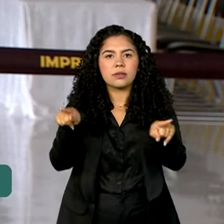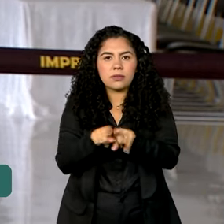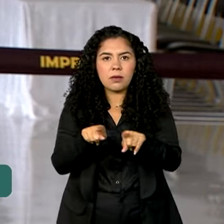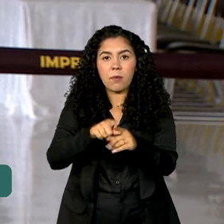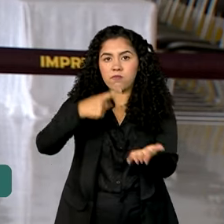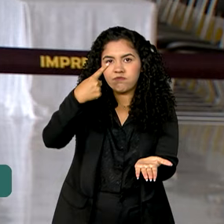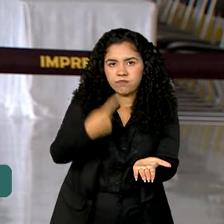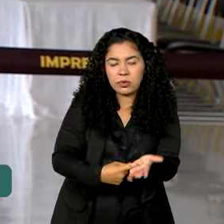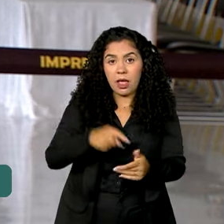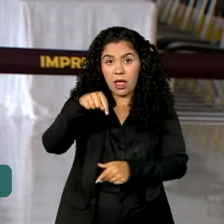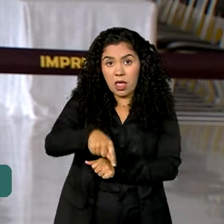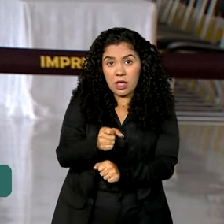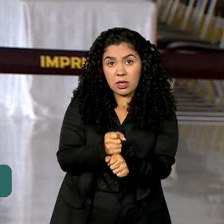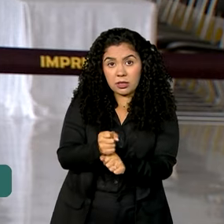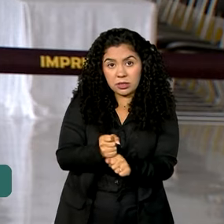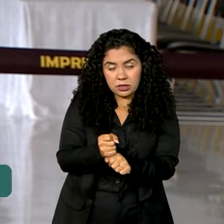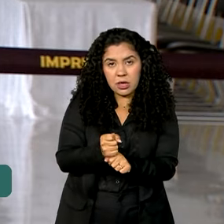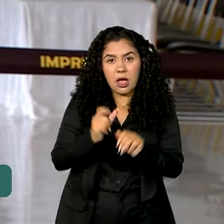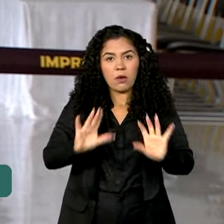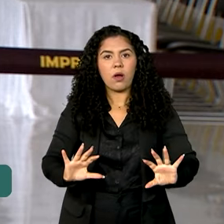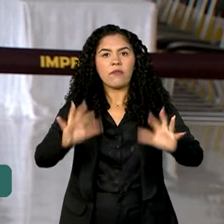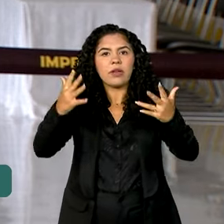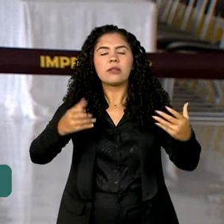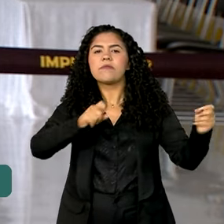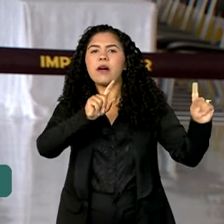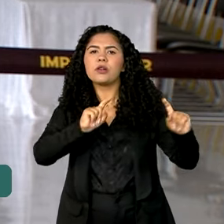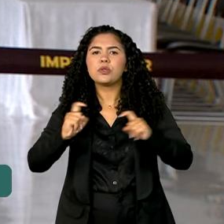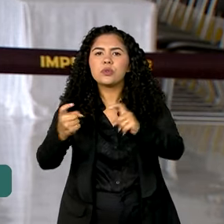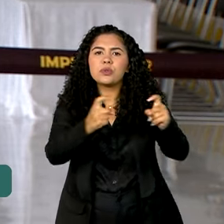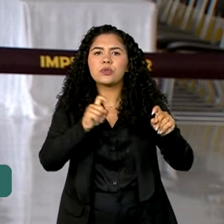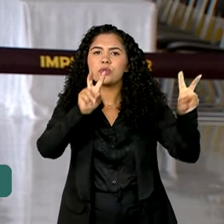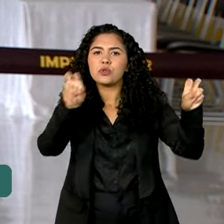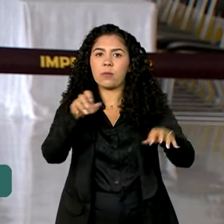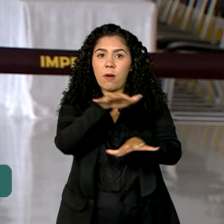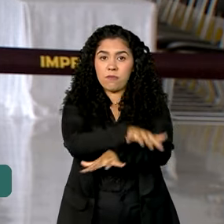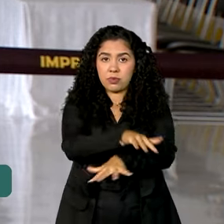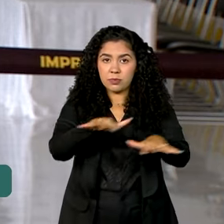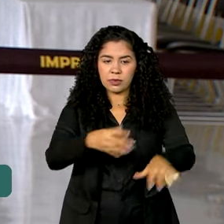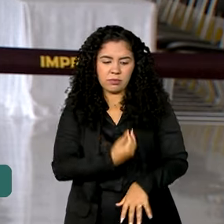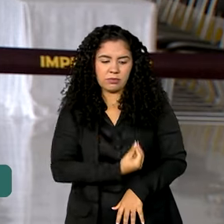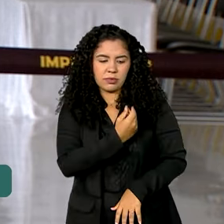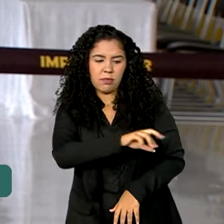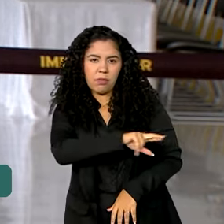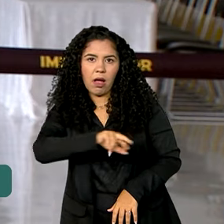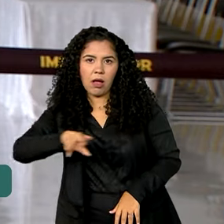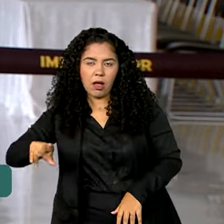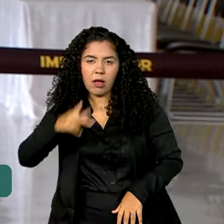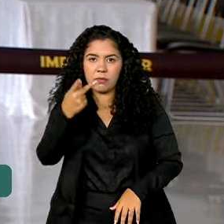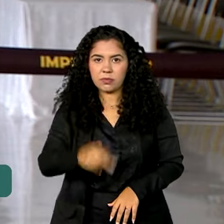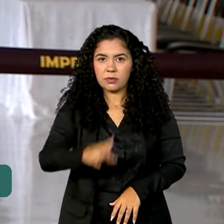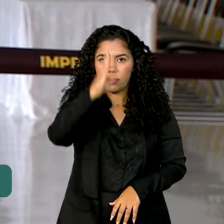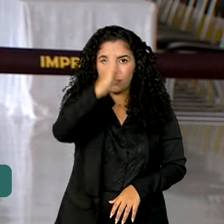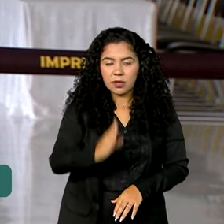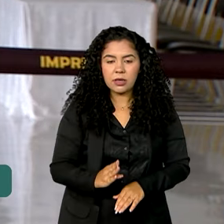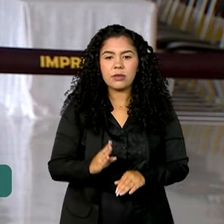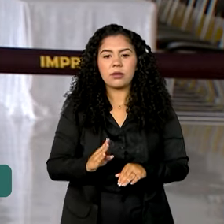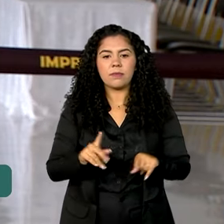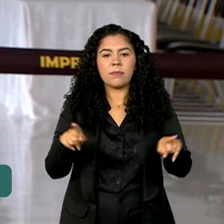Neste ano, o evento aborda a biodiversidade dos biomas brasileiros, os saberes tradicionais